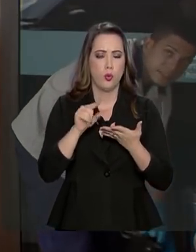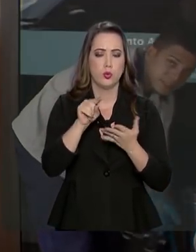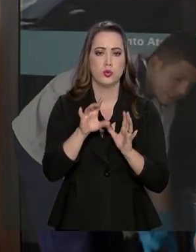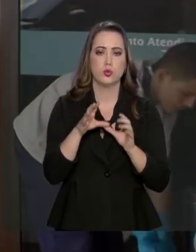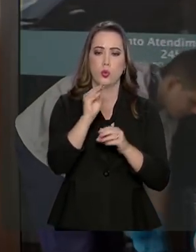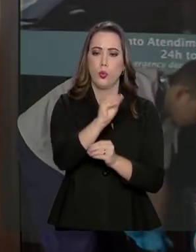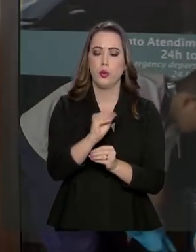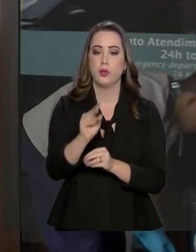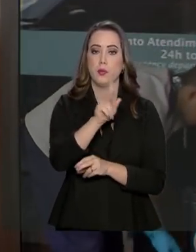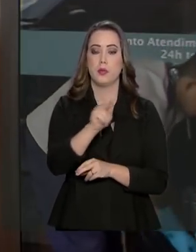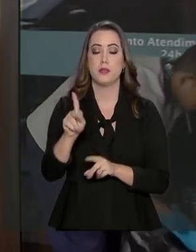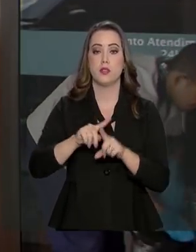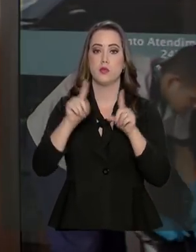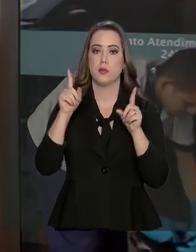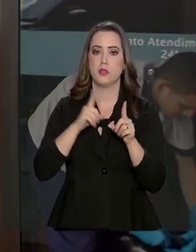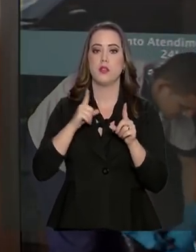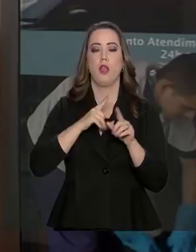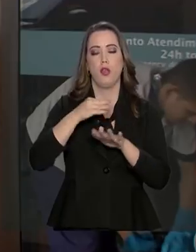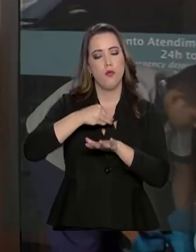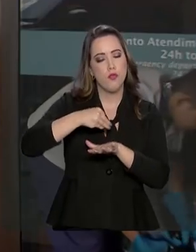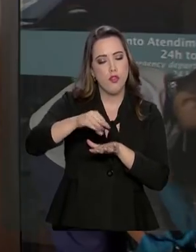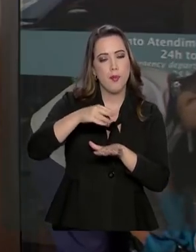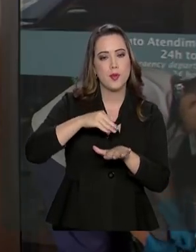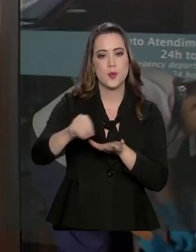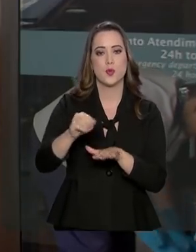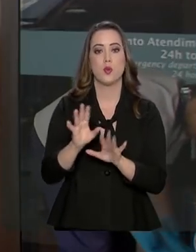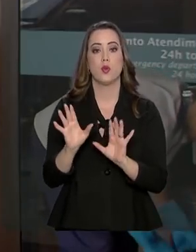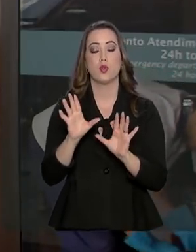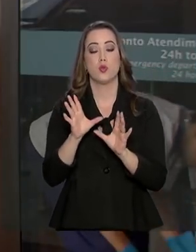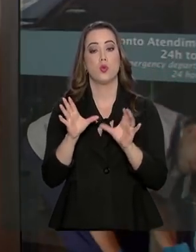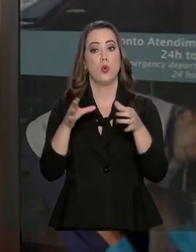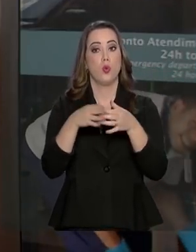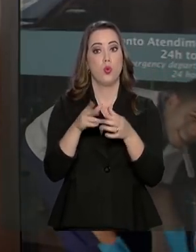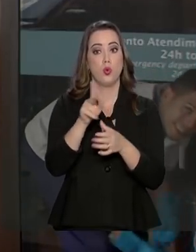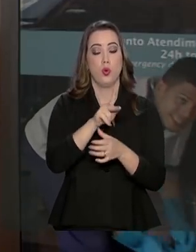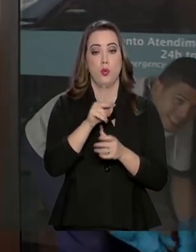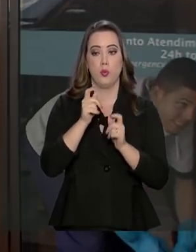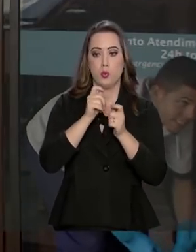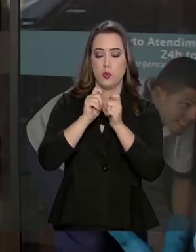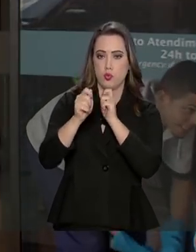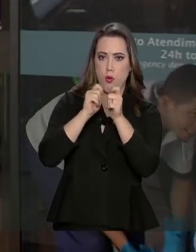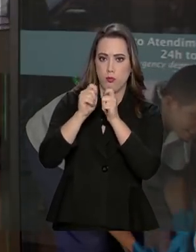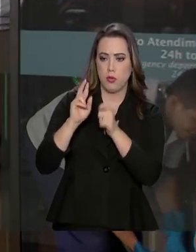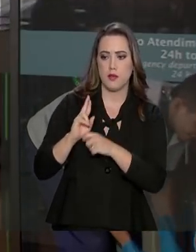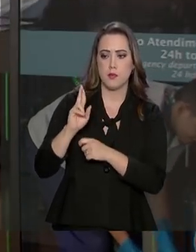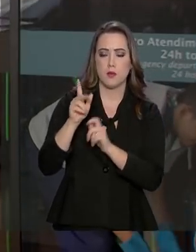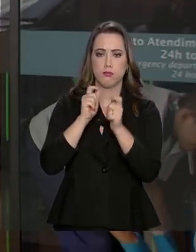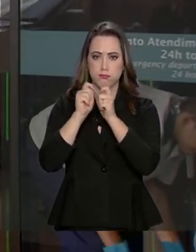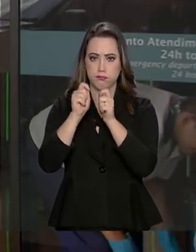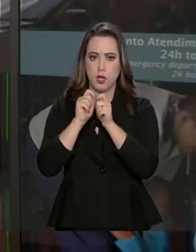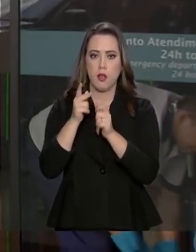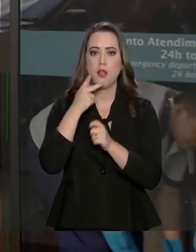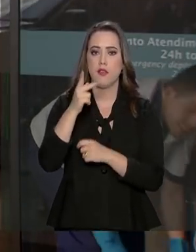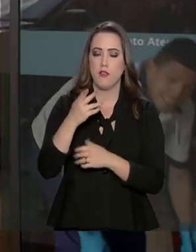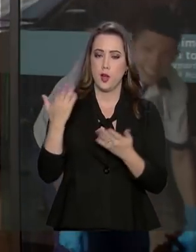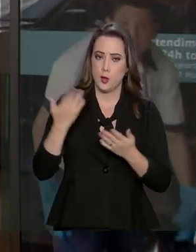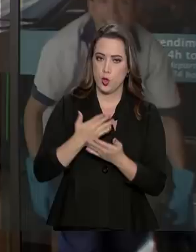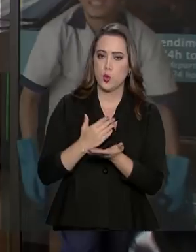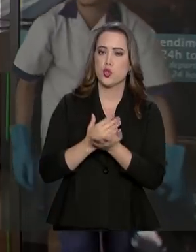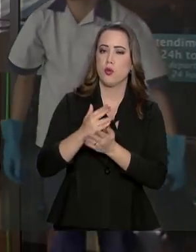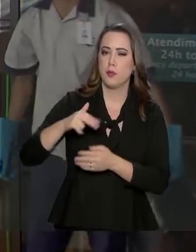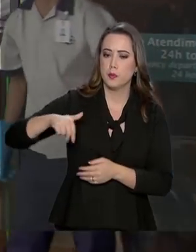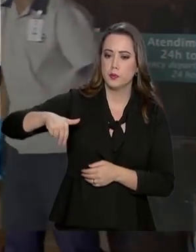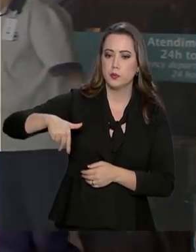cuida do presidente mas nós temos algumas informações da assessoria de imprensa da presidência da república que dão conta que ele andou hoje pelo